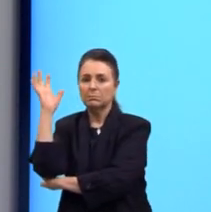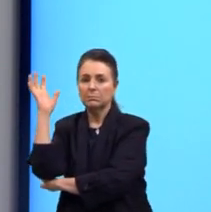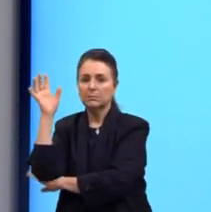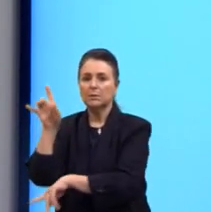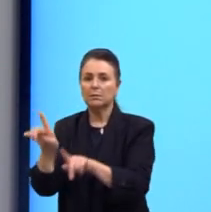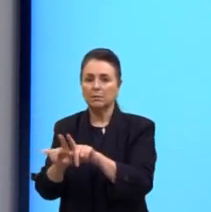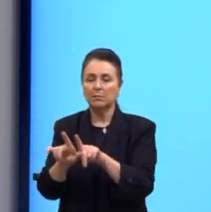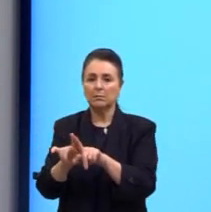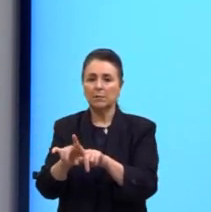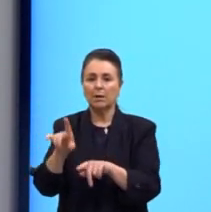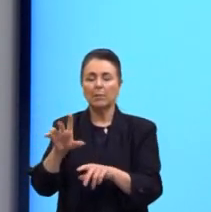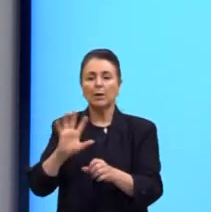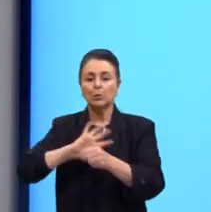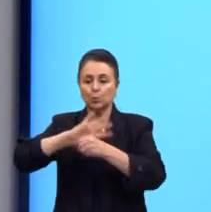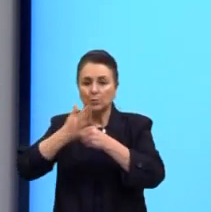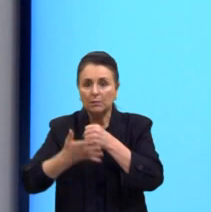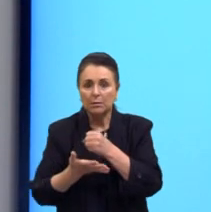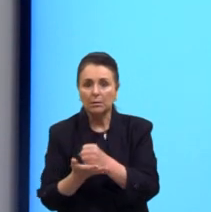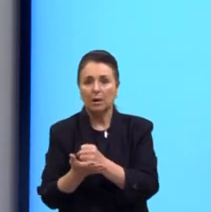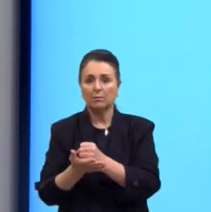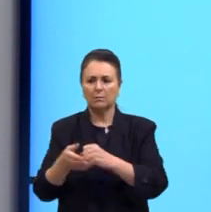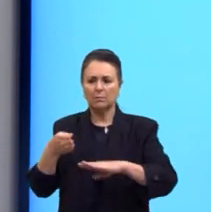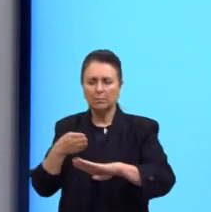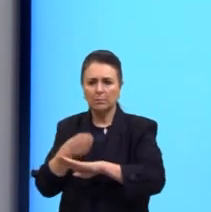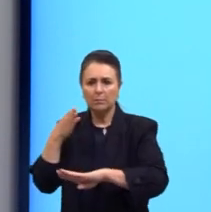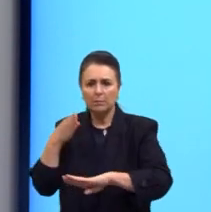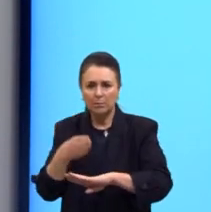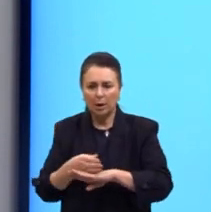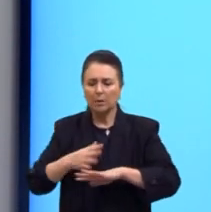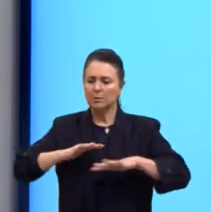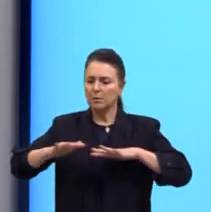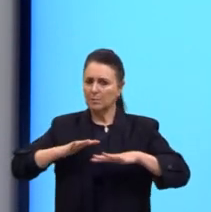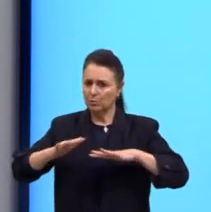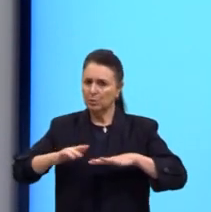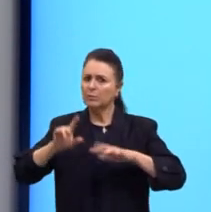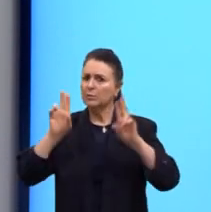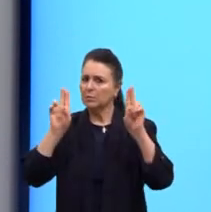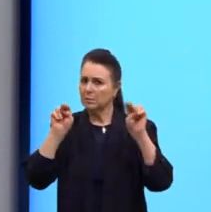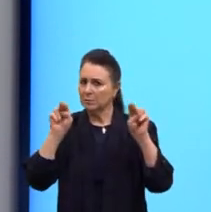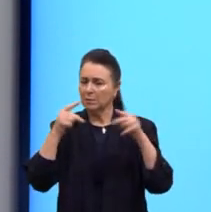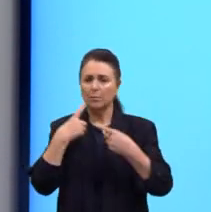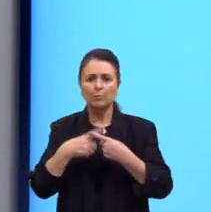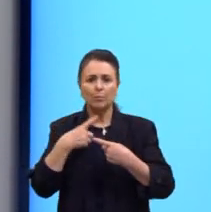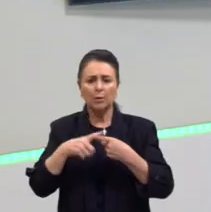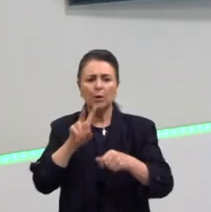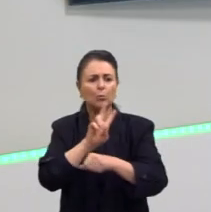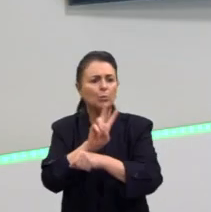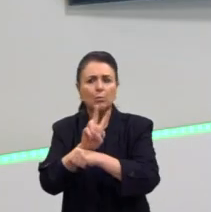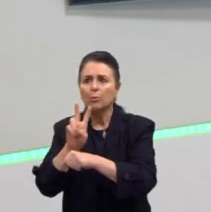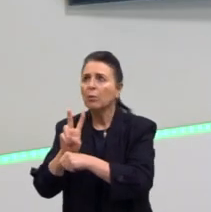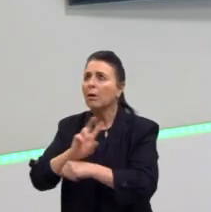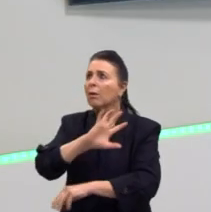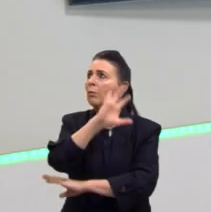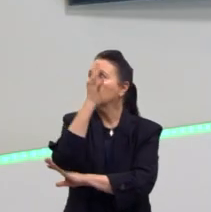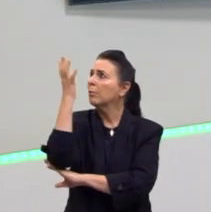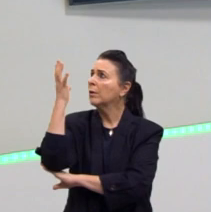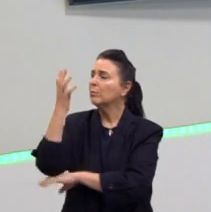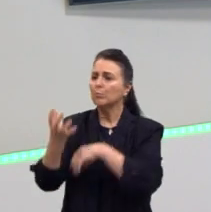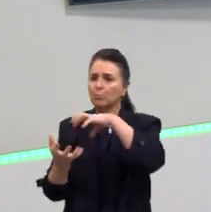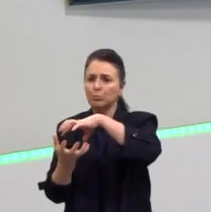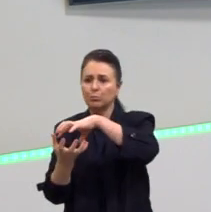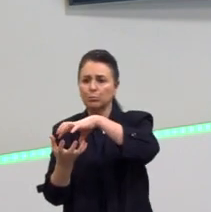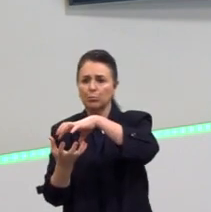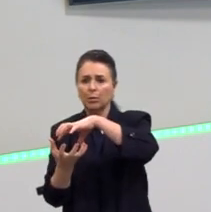meio ambiente sustentável, participar, sermos ativos nessas questões. Por que cuidar do meio ambiente? Não precisa nós nem